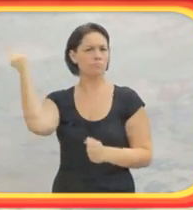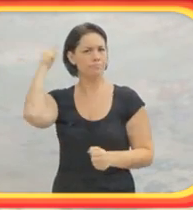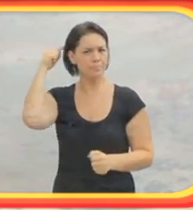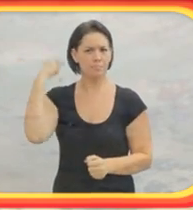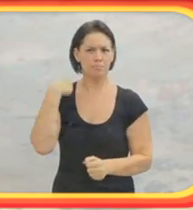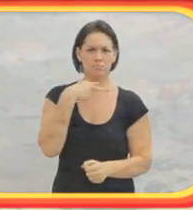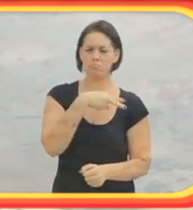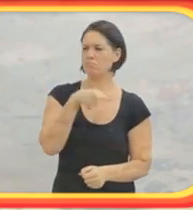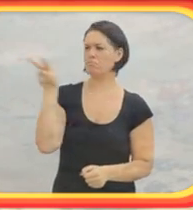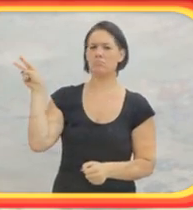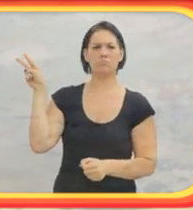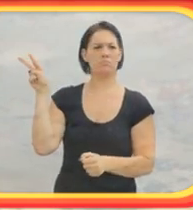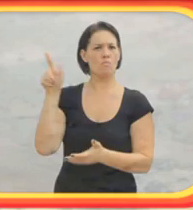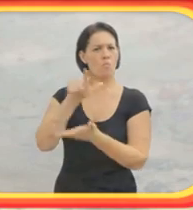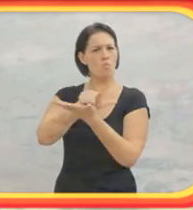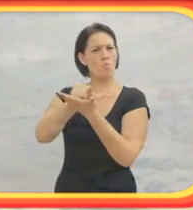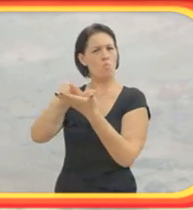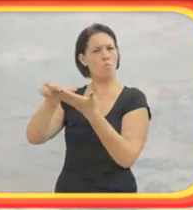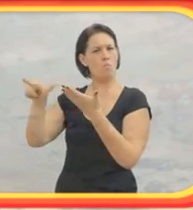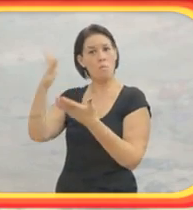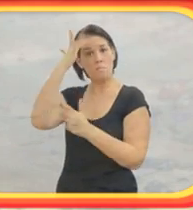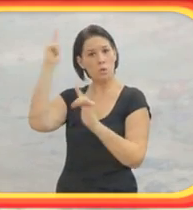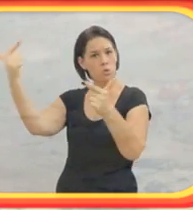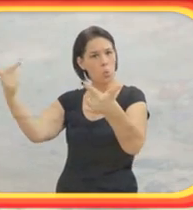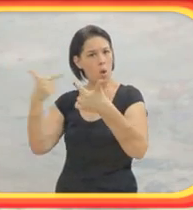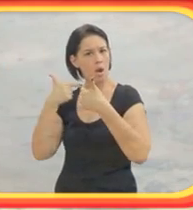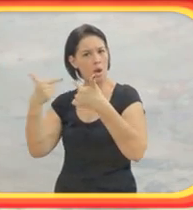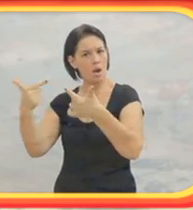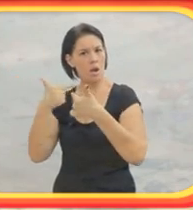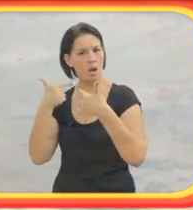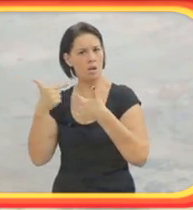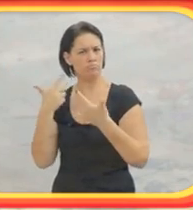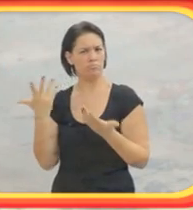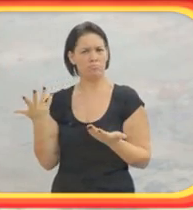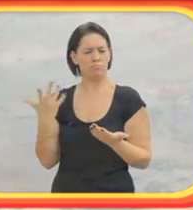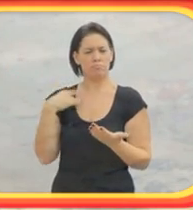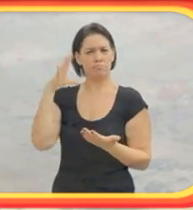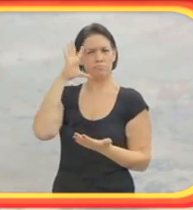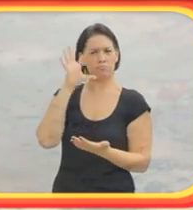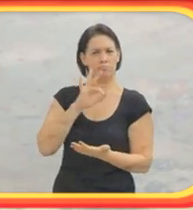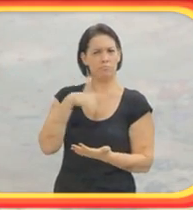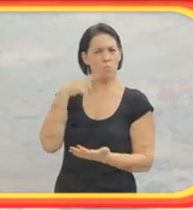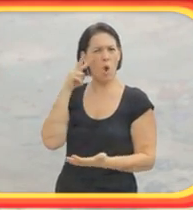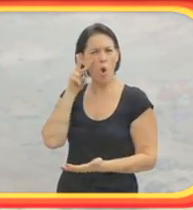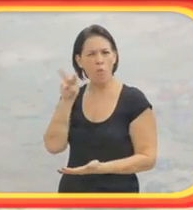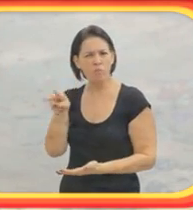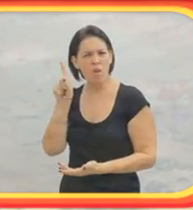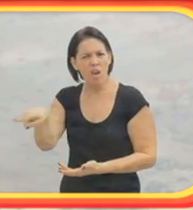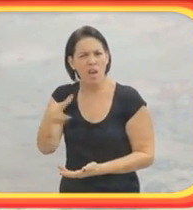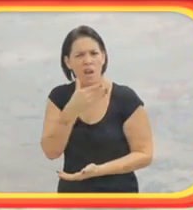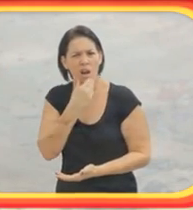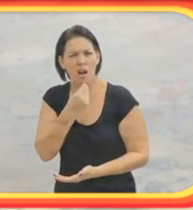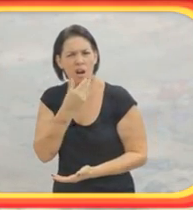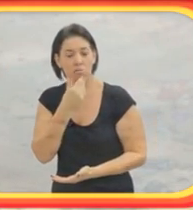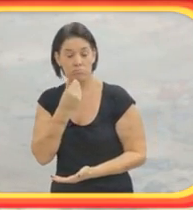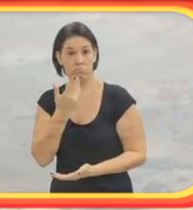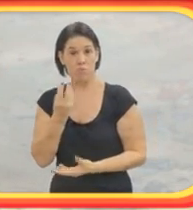assim, a gente não teve contato. Logo depois, um dia de descontração dentro da sala de aula,